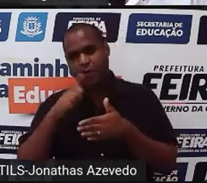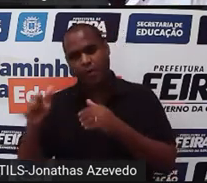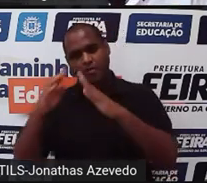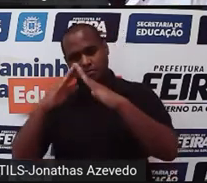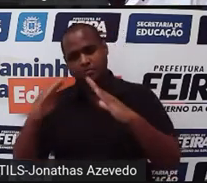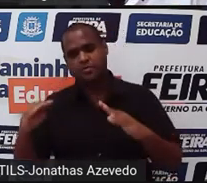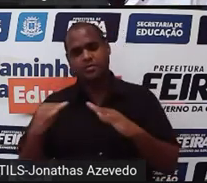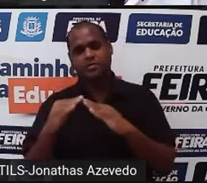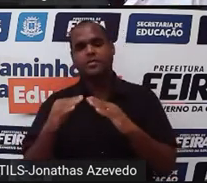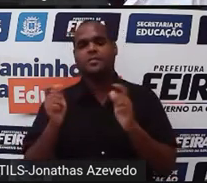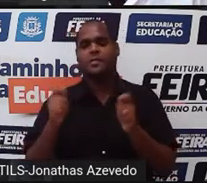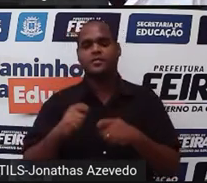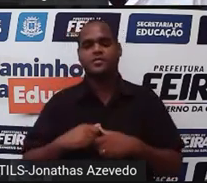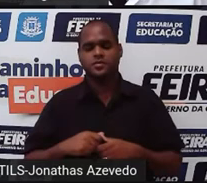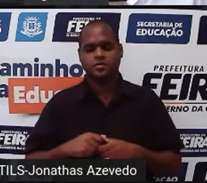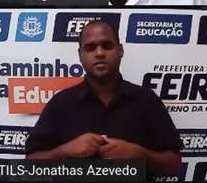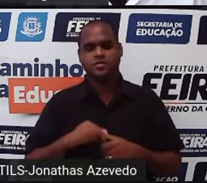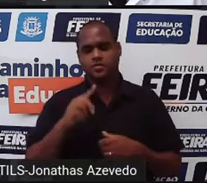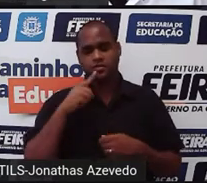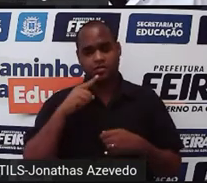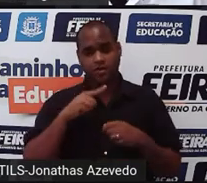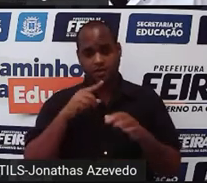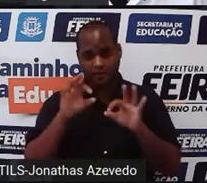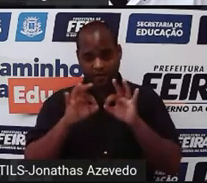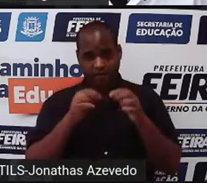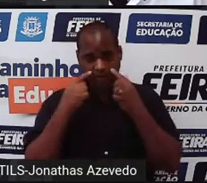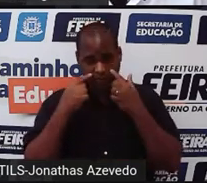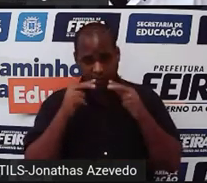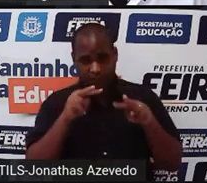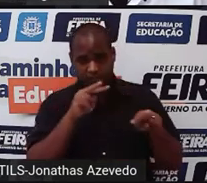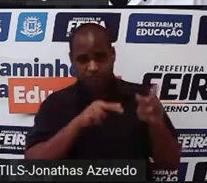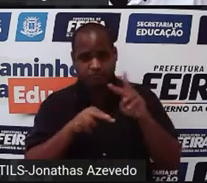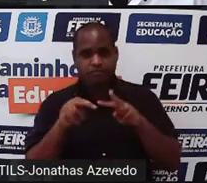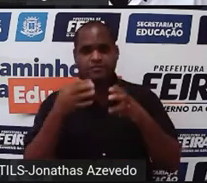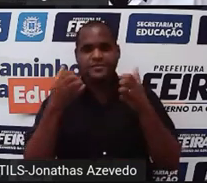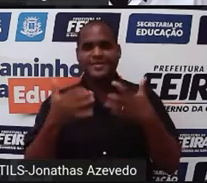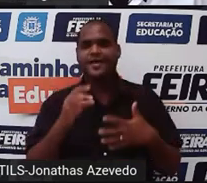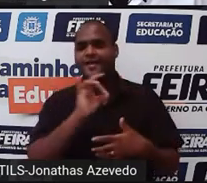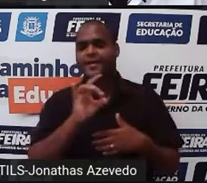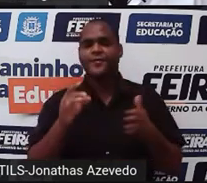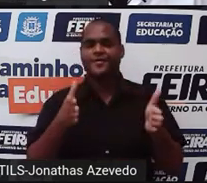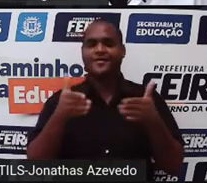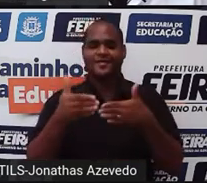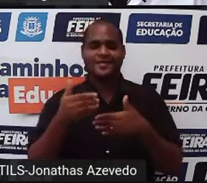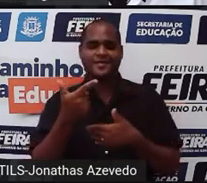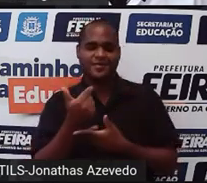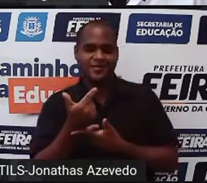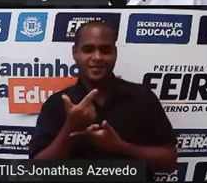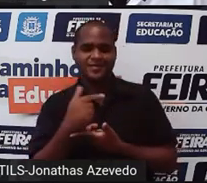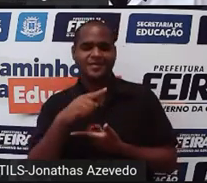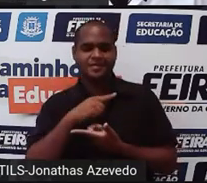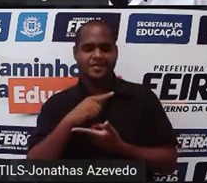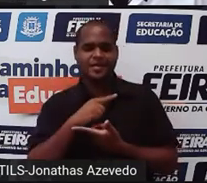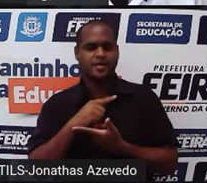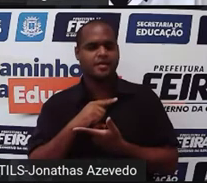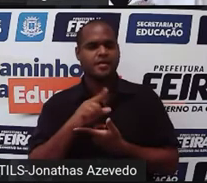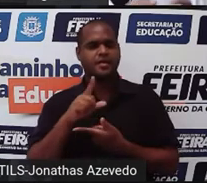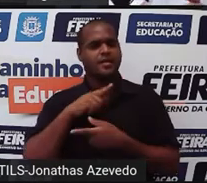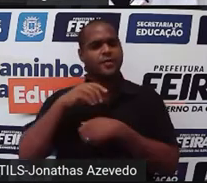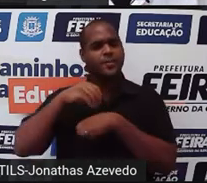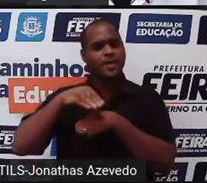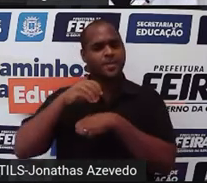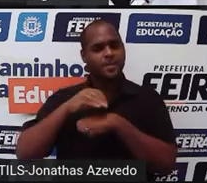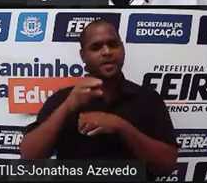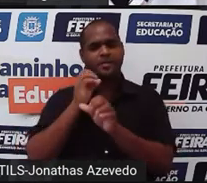pirâmides. Só que a gente viu que cada cubo é feito com 12. Então, se eu pegar a quantidade